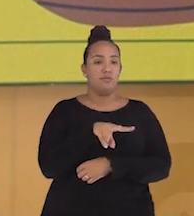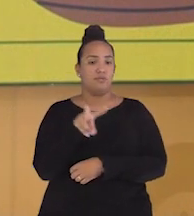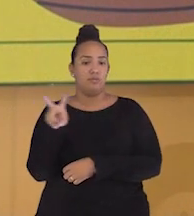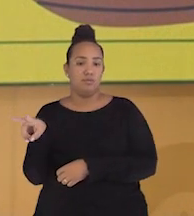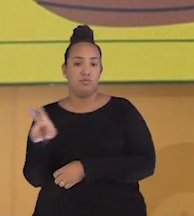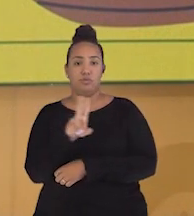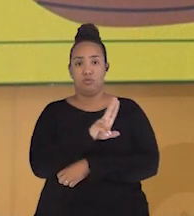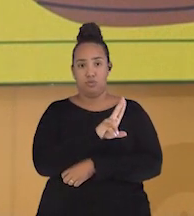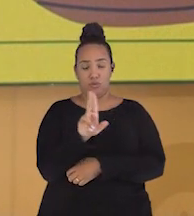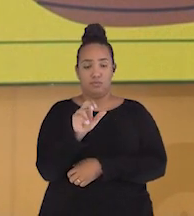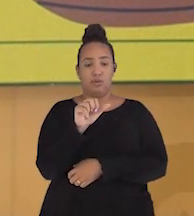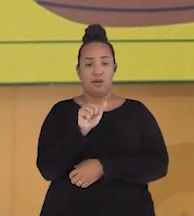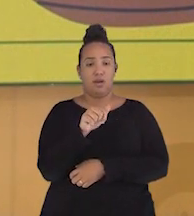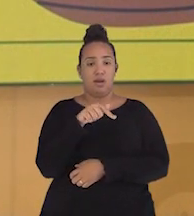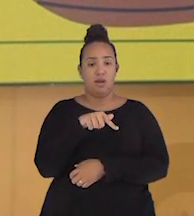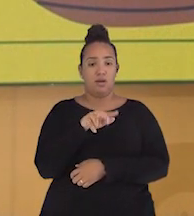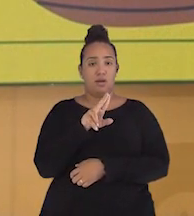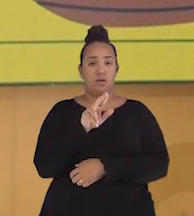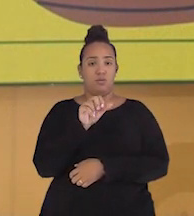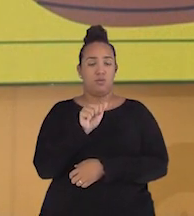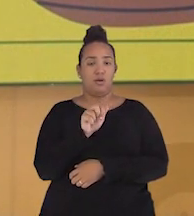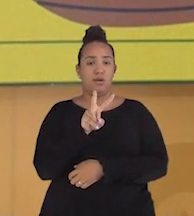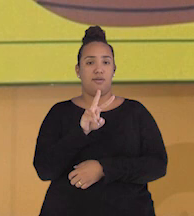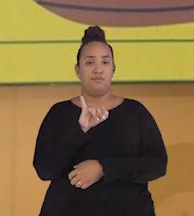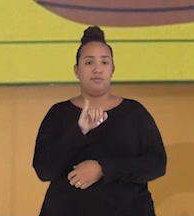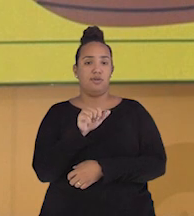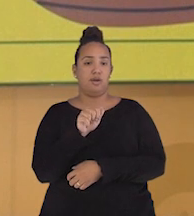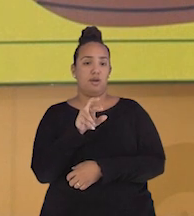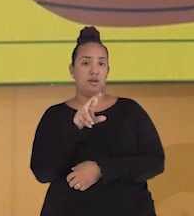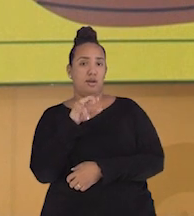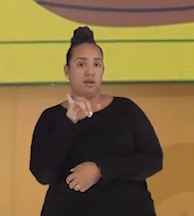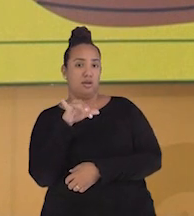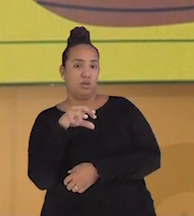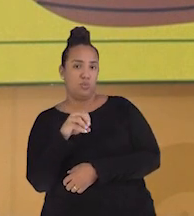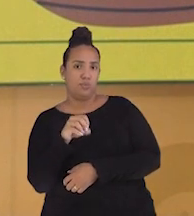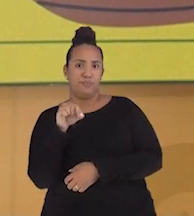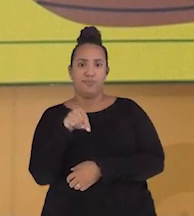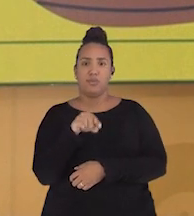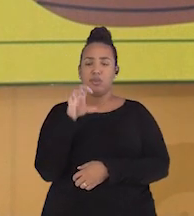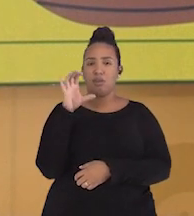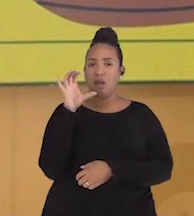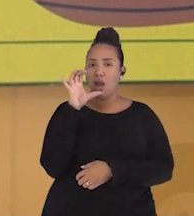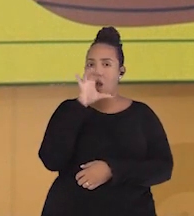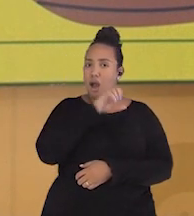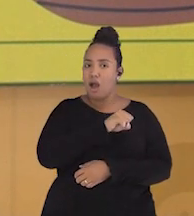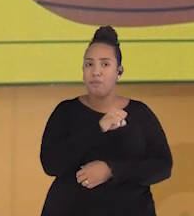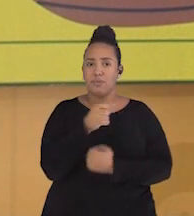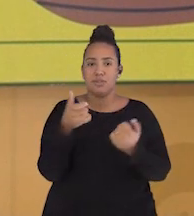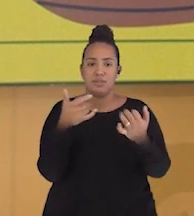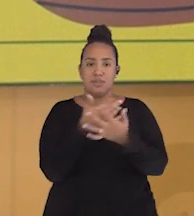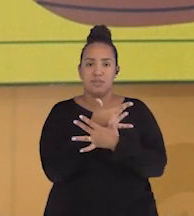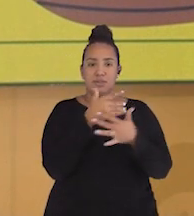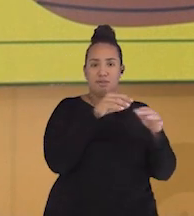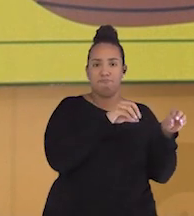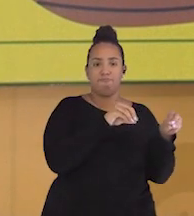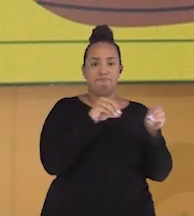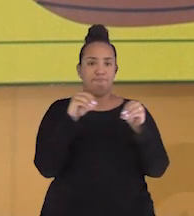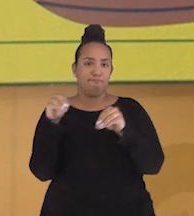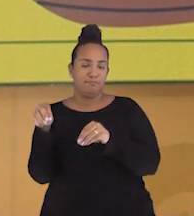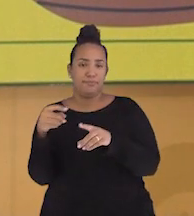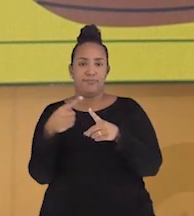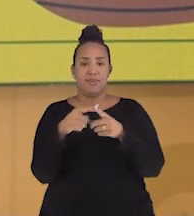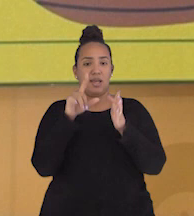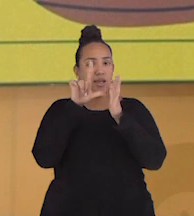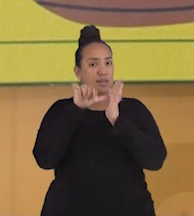aquaviário. E essa era uma forma muito eficiente e rápida de ir de uma cidade para outra, pois não havia